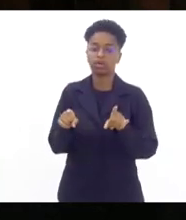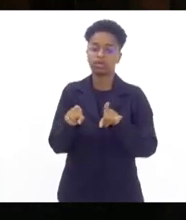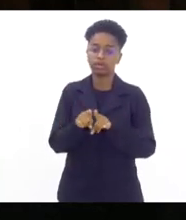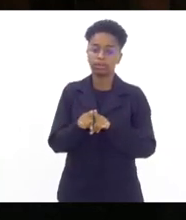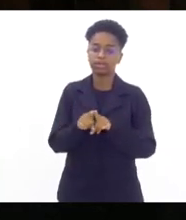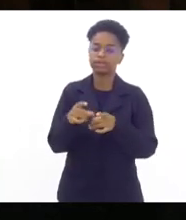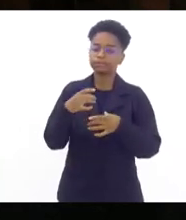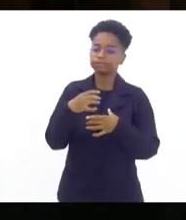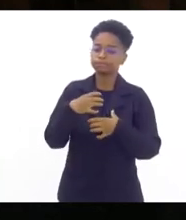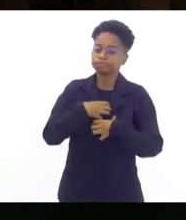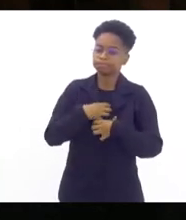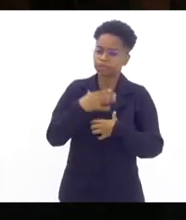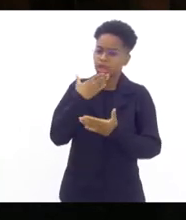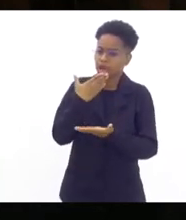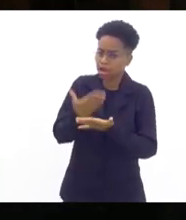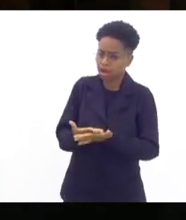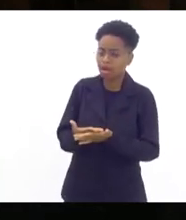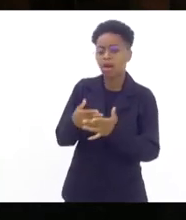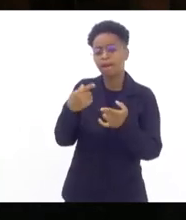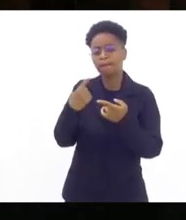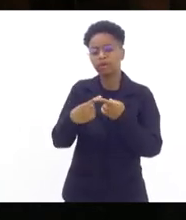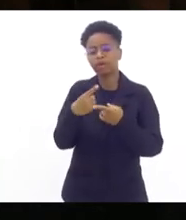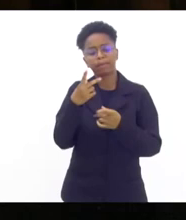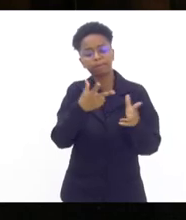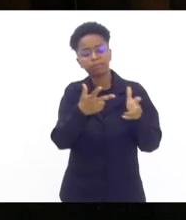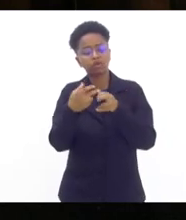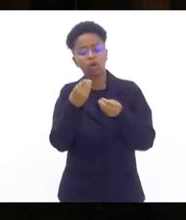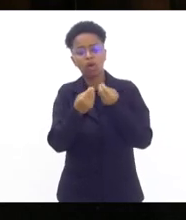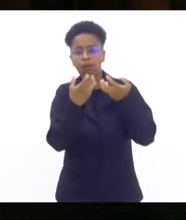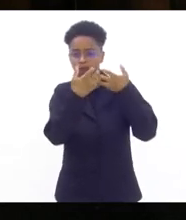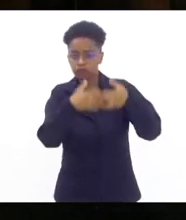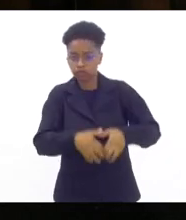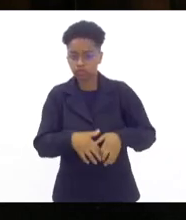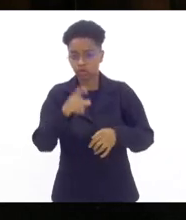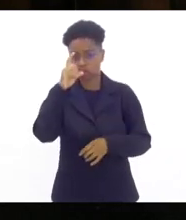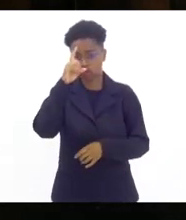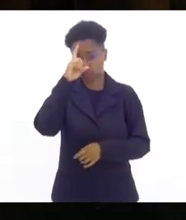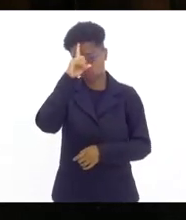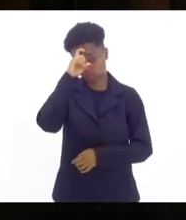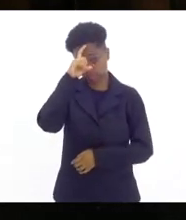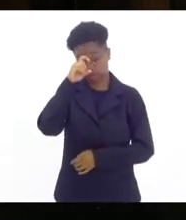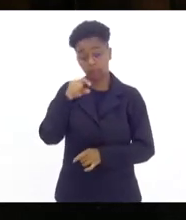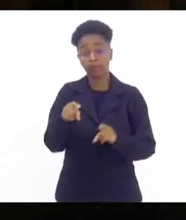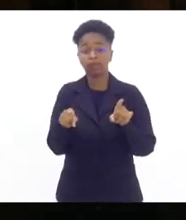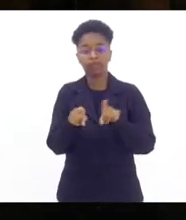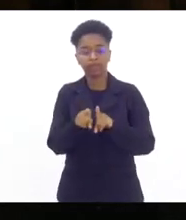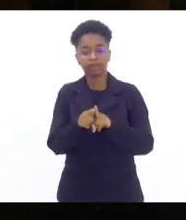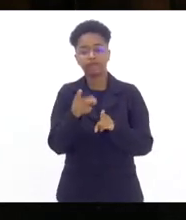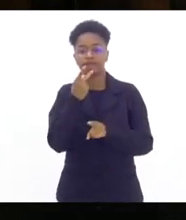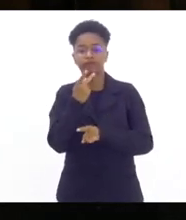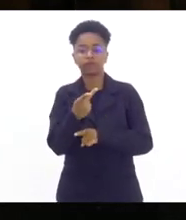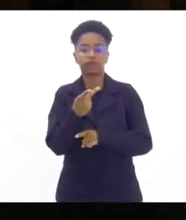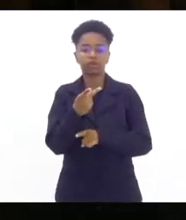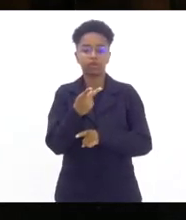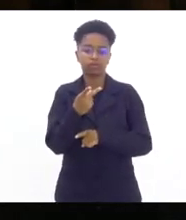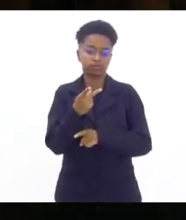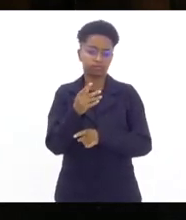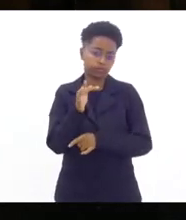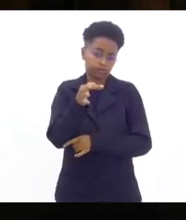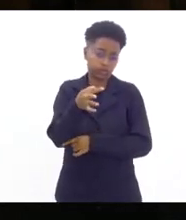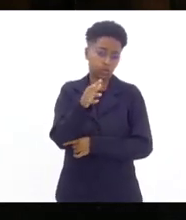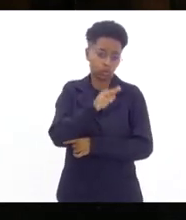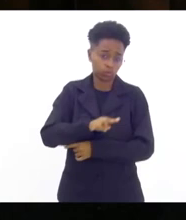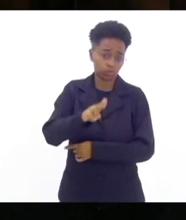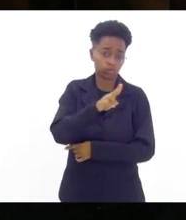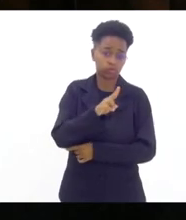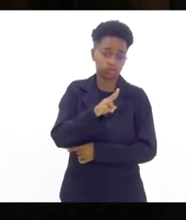ficaram realmente muito impressionados pelo funcionamento do hospital e disseram que vão usar o nosso hospital veterinário como modelo